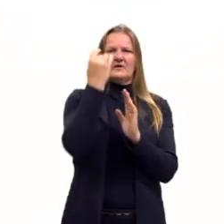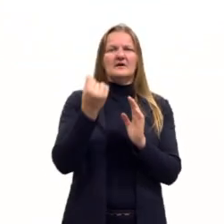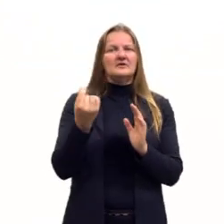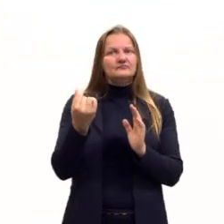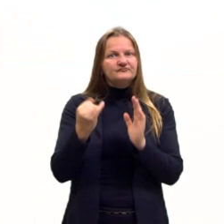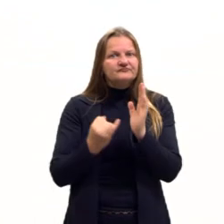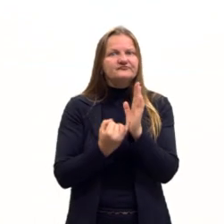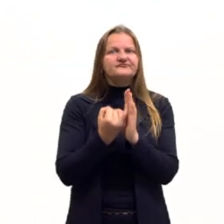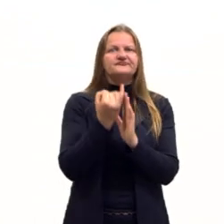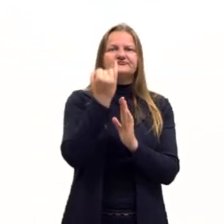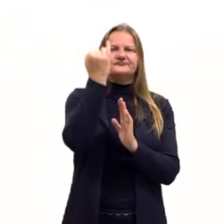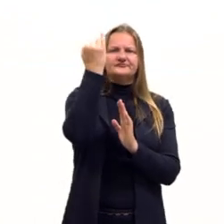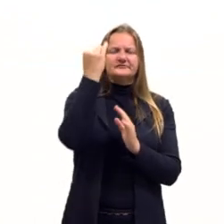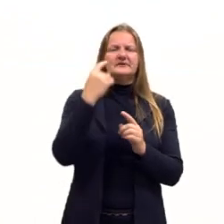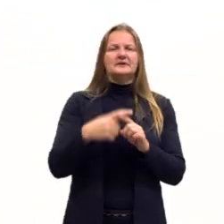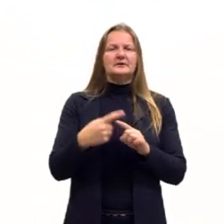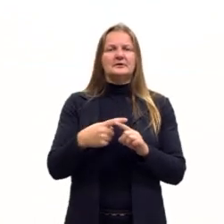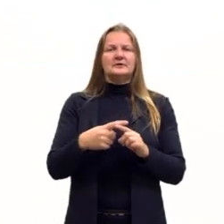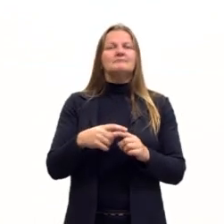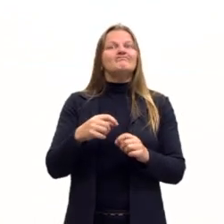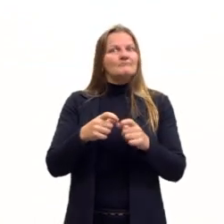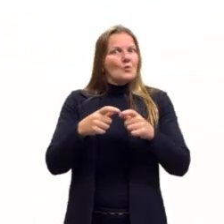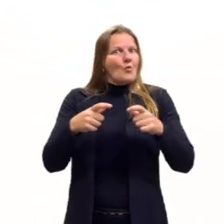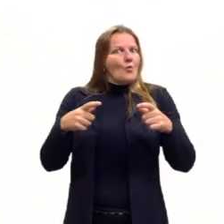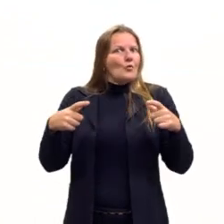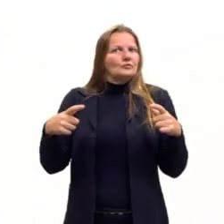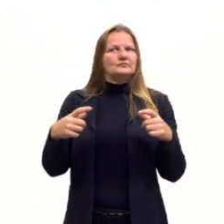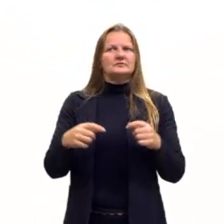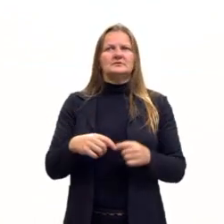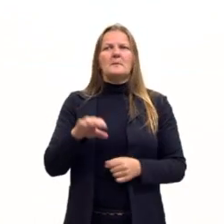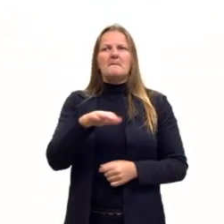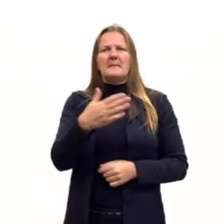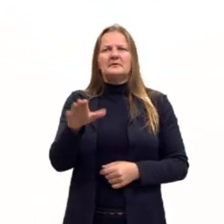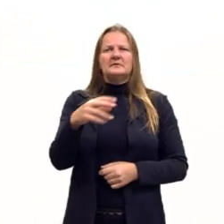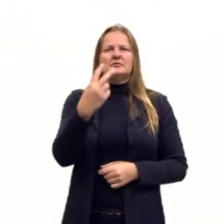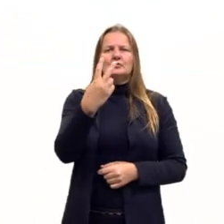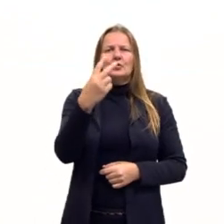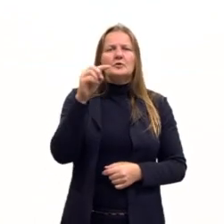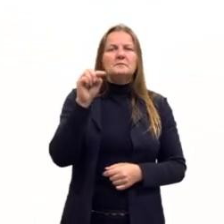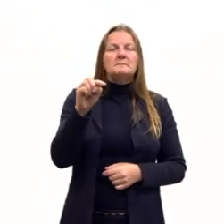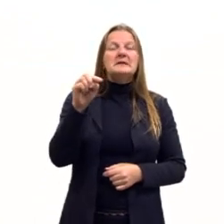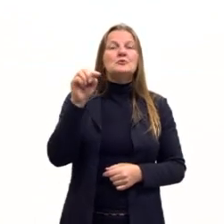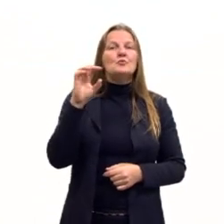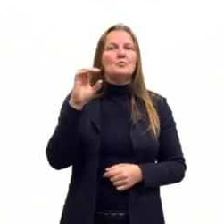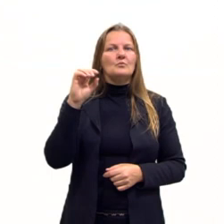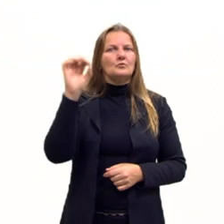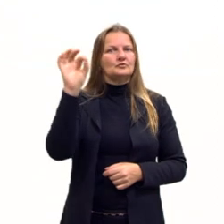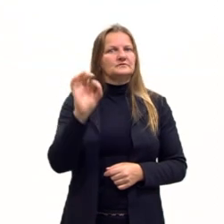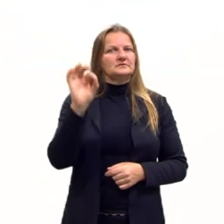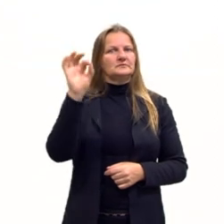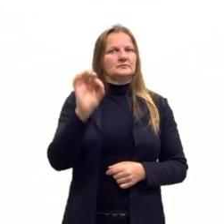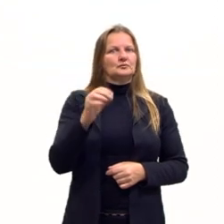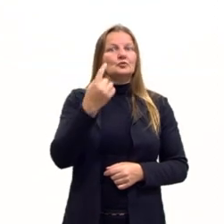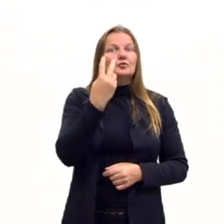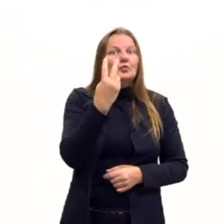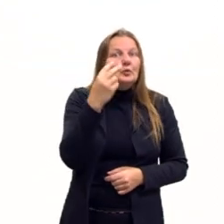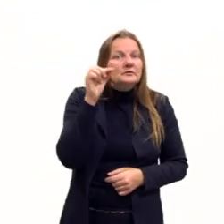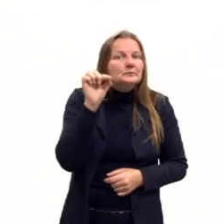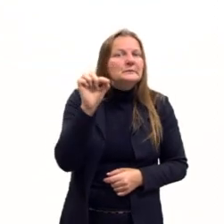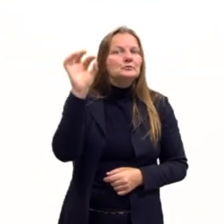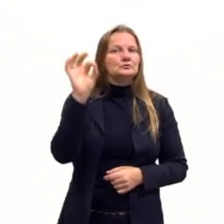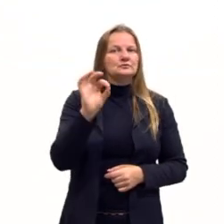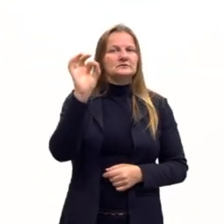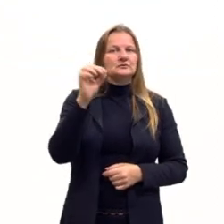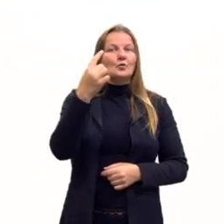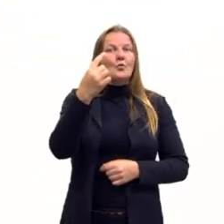para vocês terem uma ideia, essa inflação, ela tá na casa dos 2 mil por cento, tá, isso quer dizer, no ano,